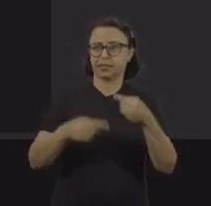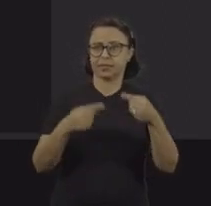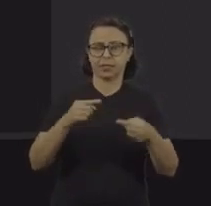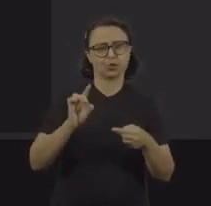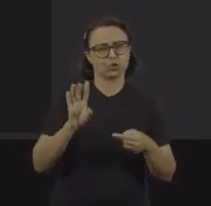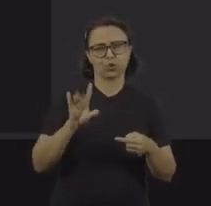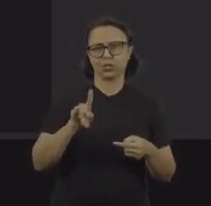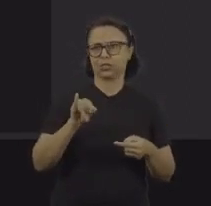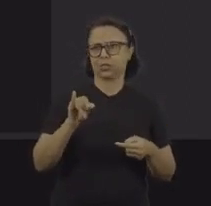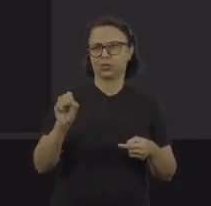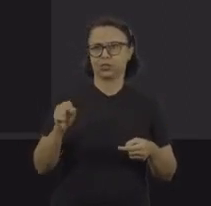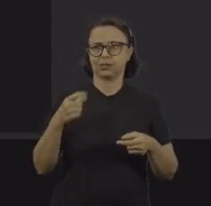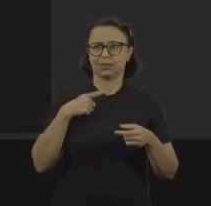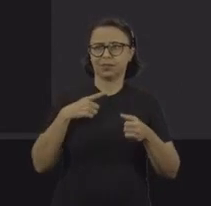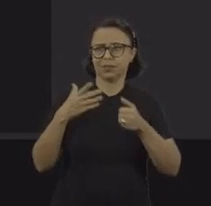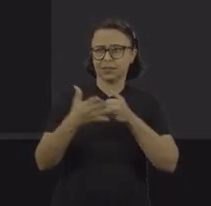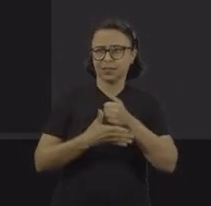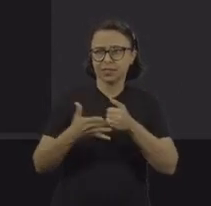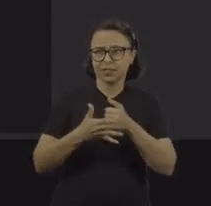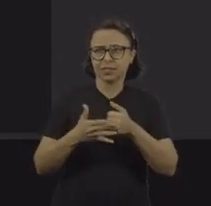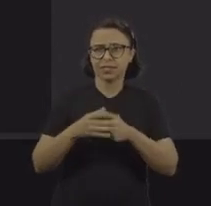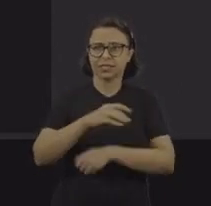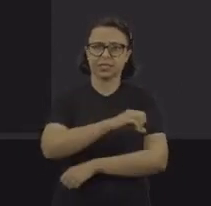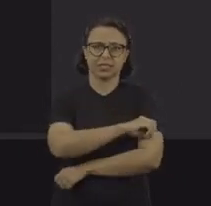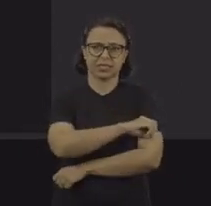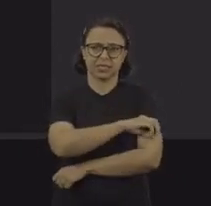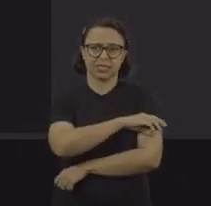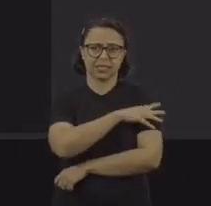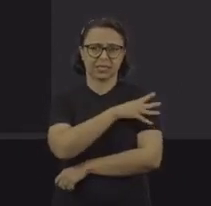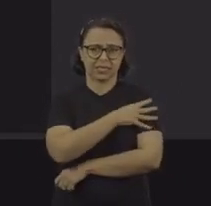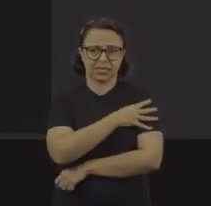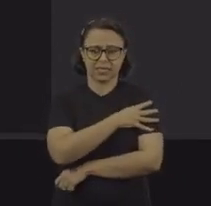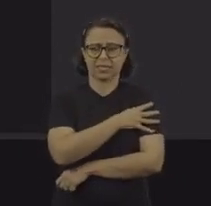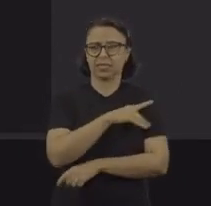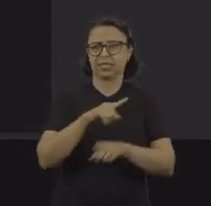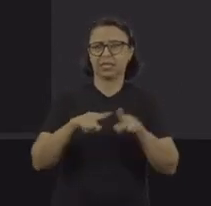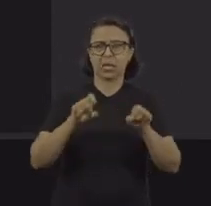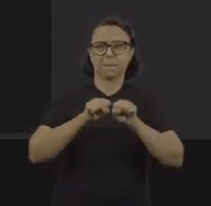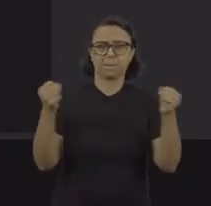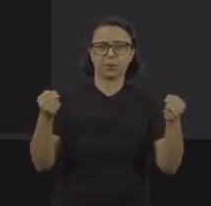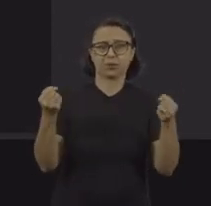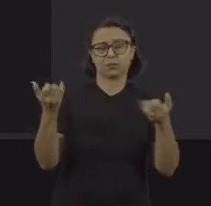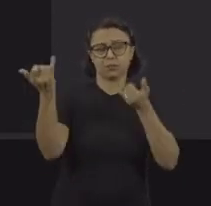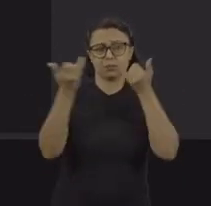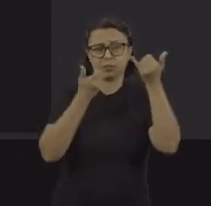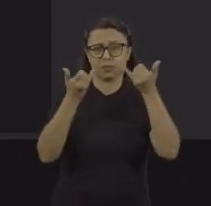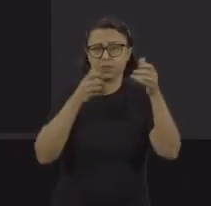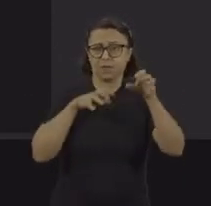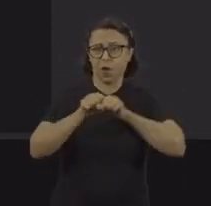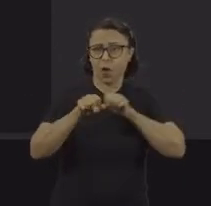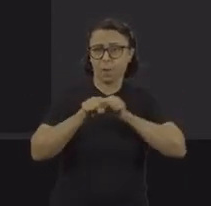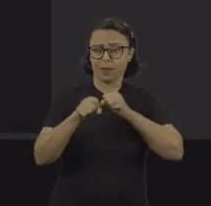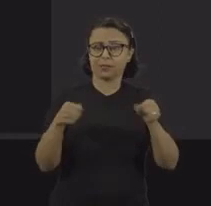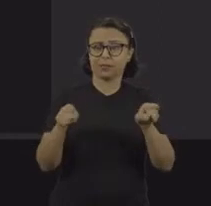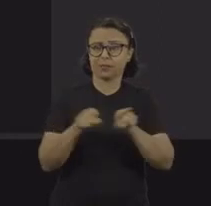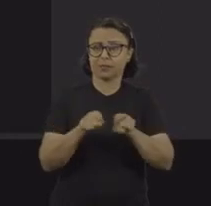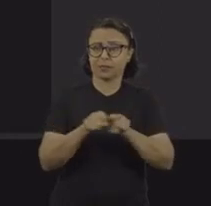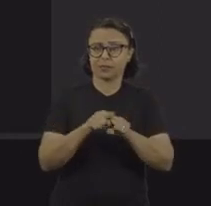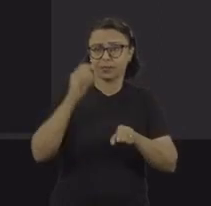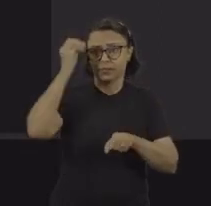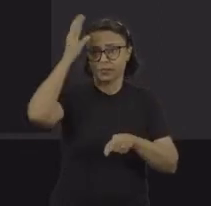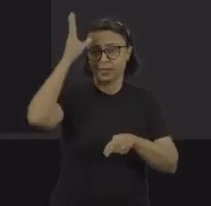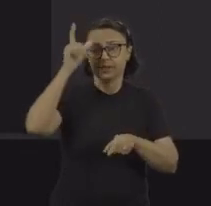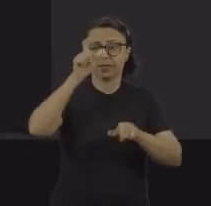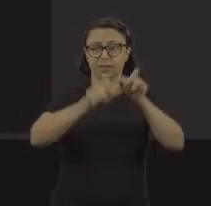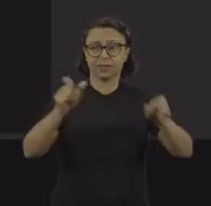não só isso, a baixa escolaridade tem a ver com uma questão, com uma ausência de possibilidade de formação cidadã, né? E aí, o